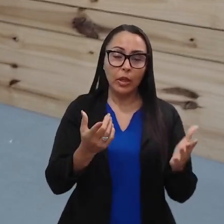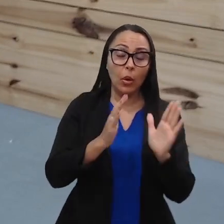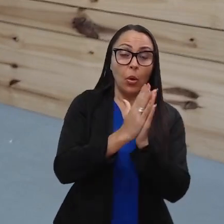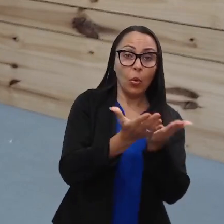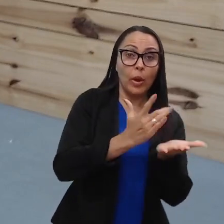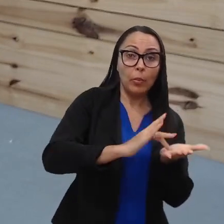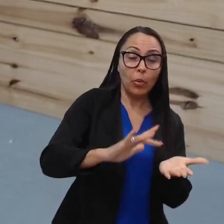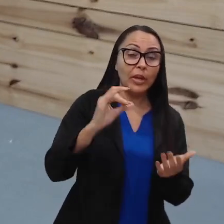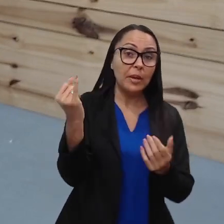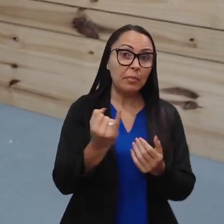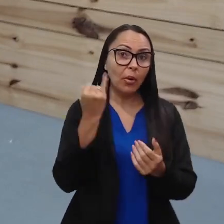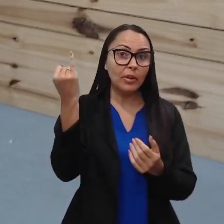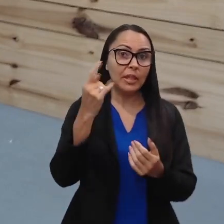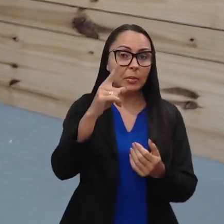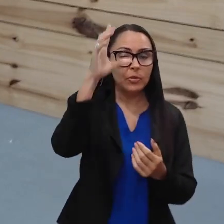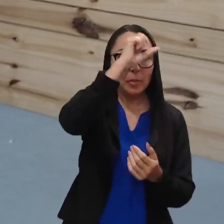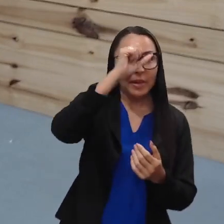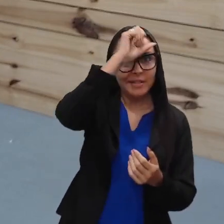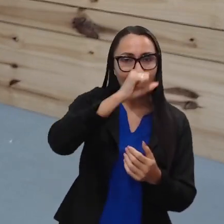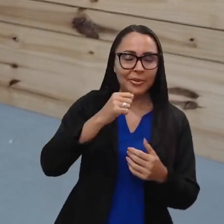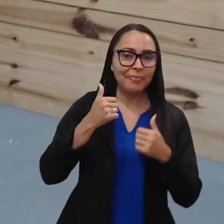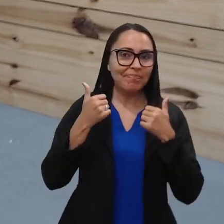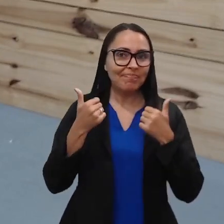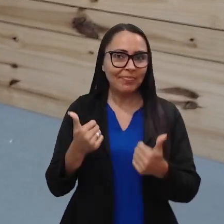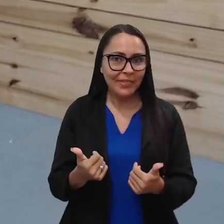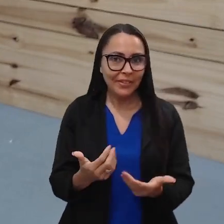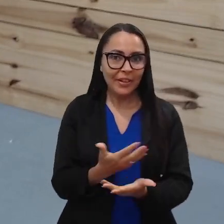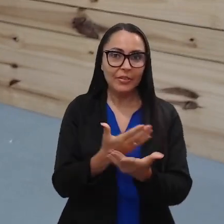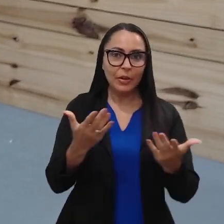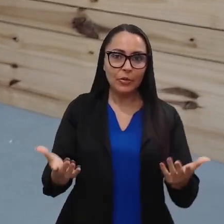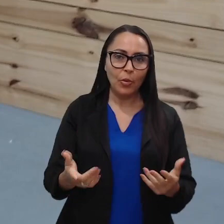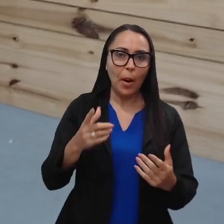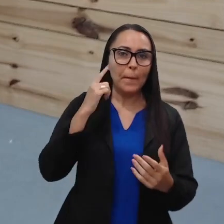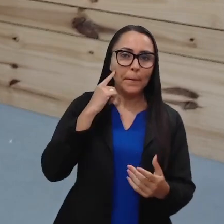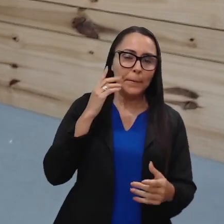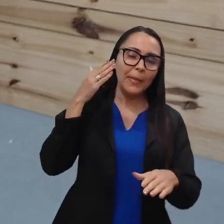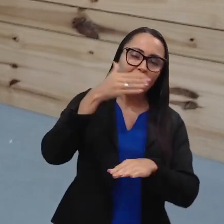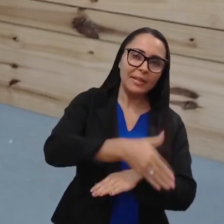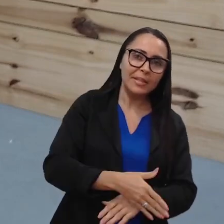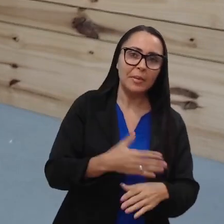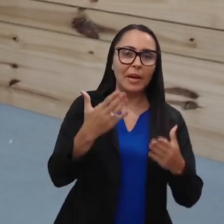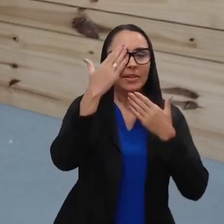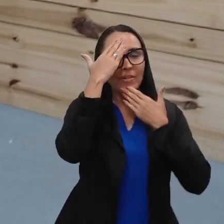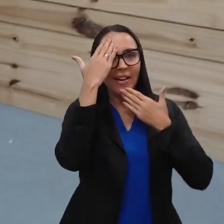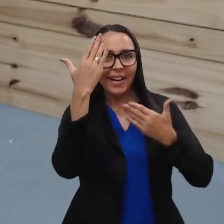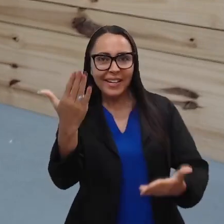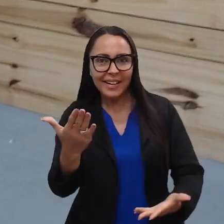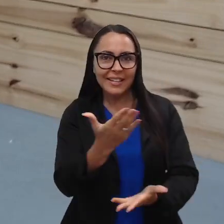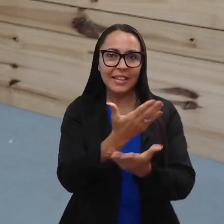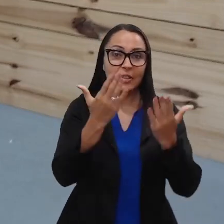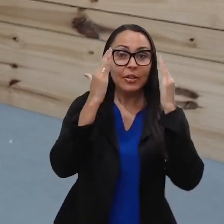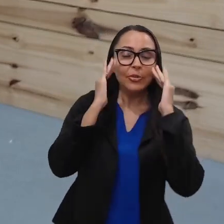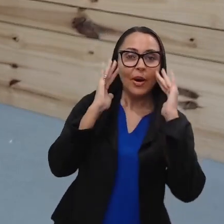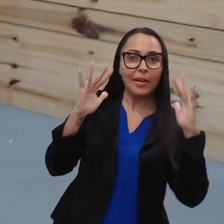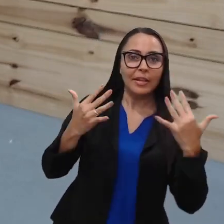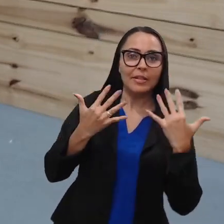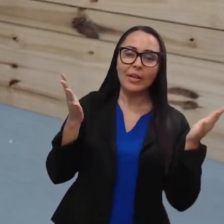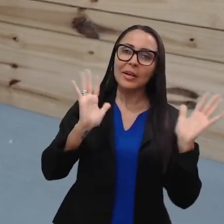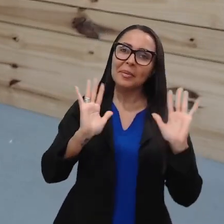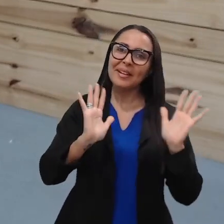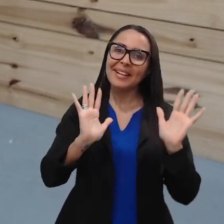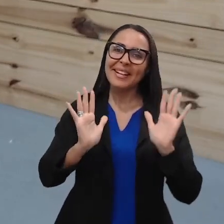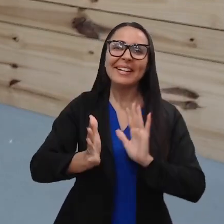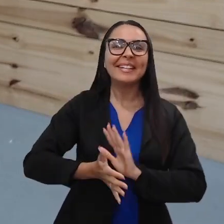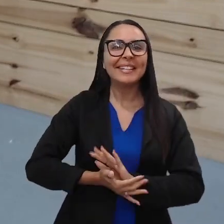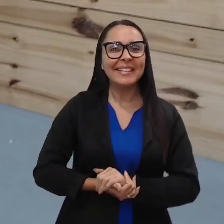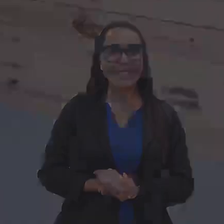muito importante para a sua aprendizagem. Conto com a sua participação. Agradeço a sua atenção. E até a próxima.